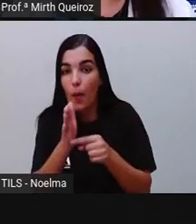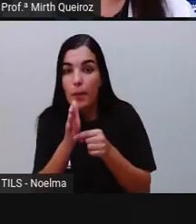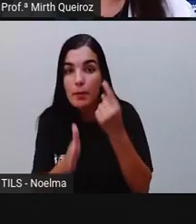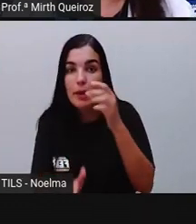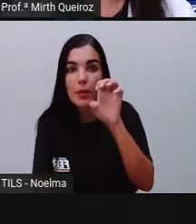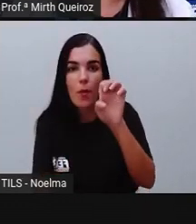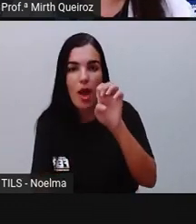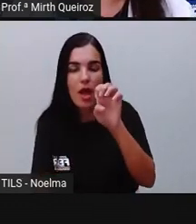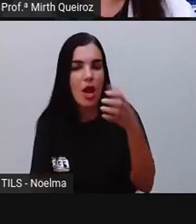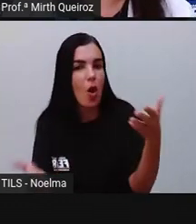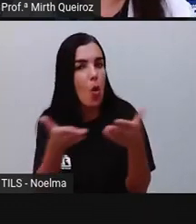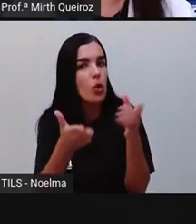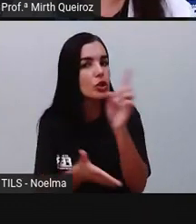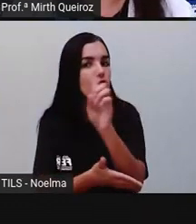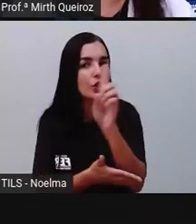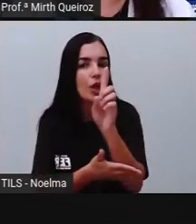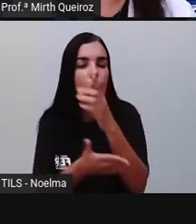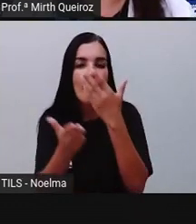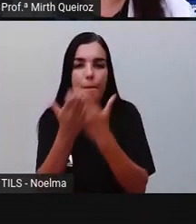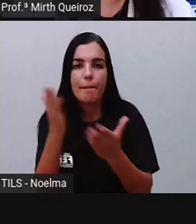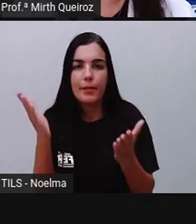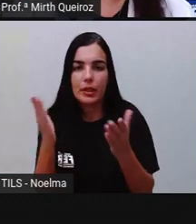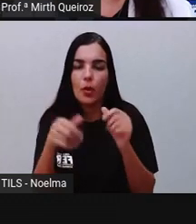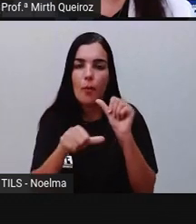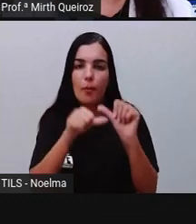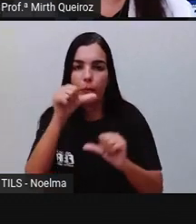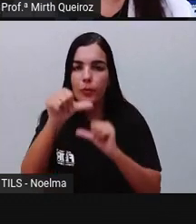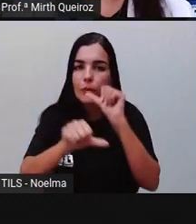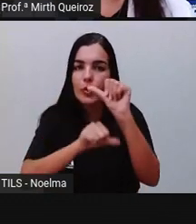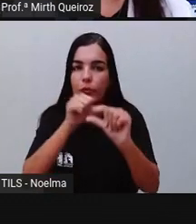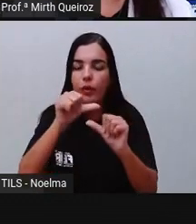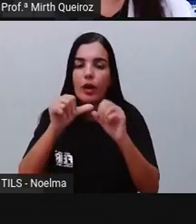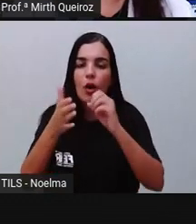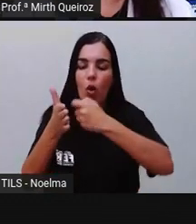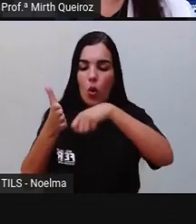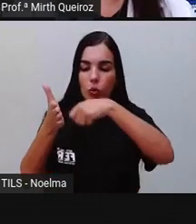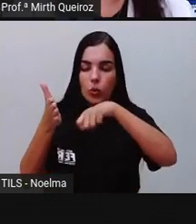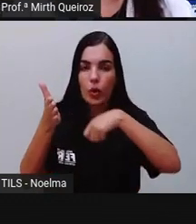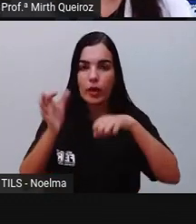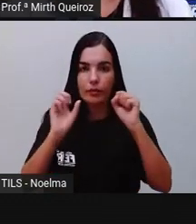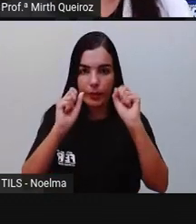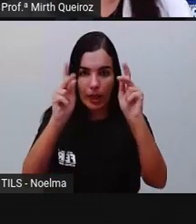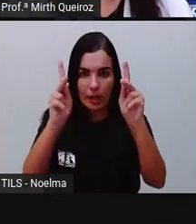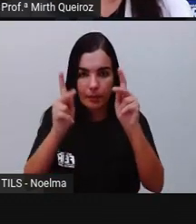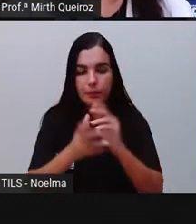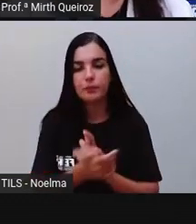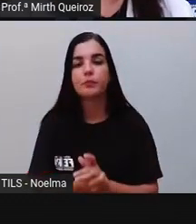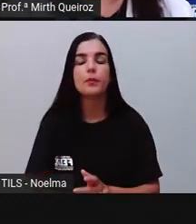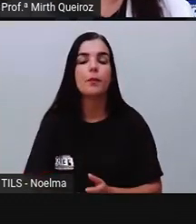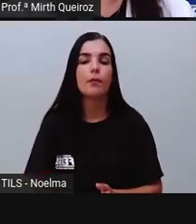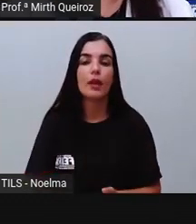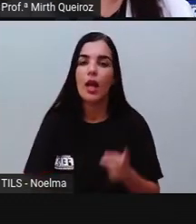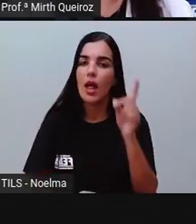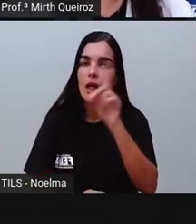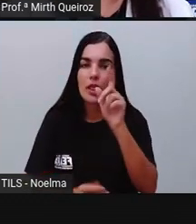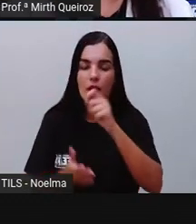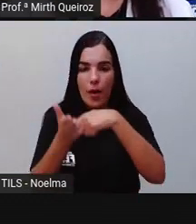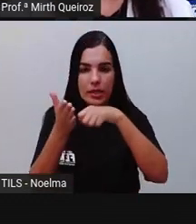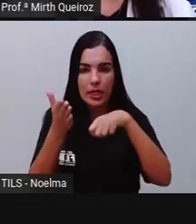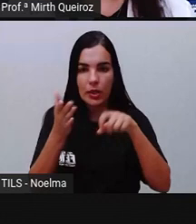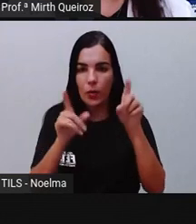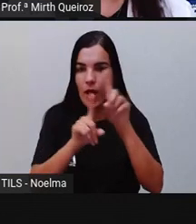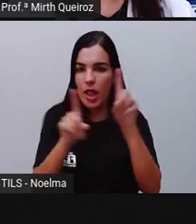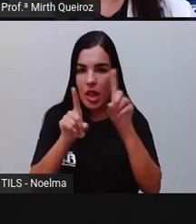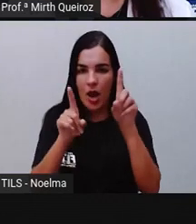hoje já não se acentua mais, de acordo com a reforma aí, ortográfica, certo? Então, não se acentua